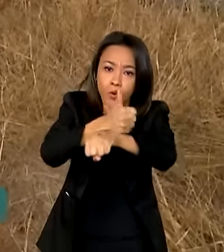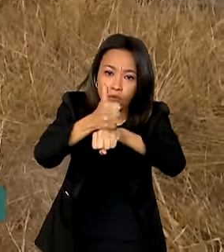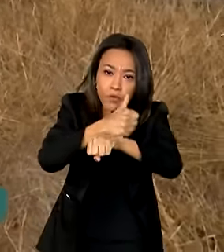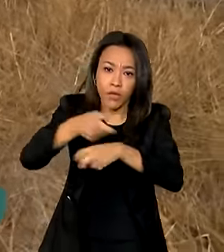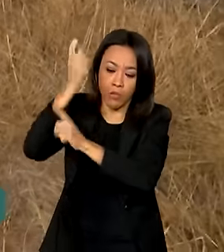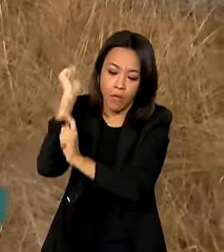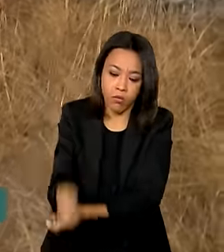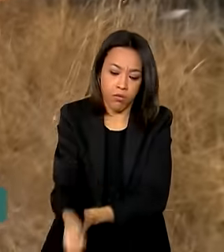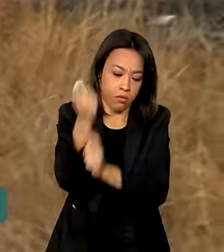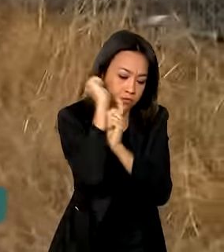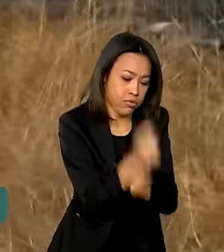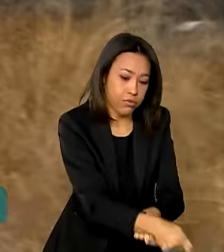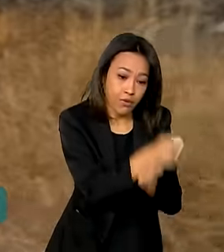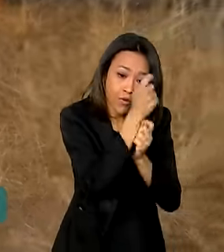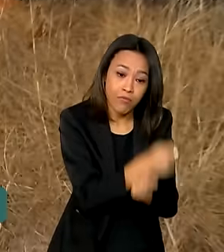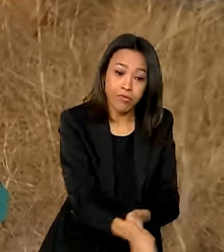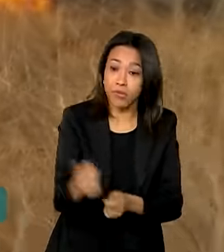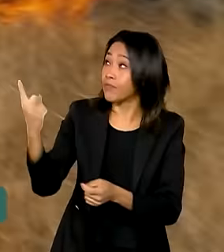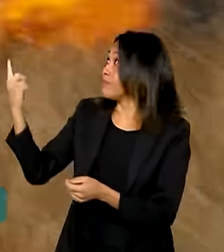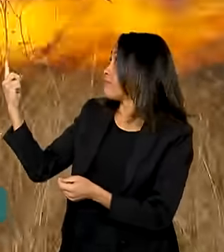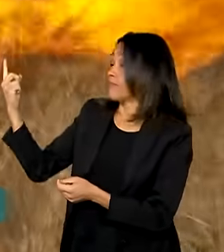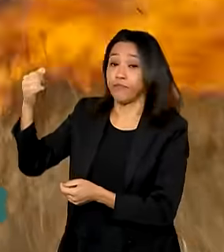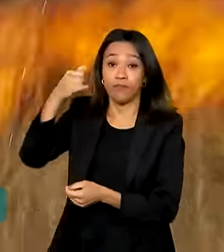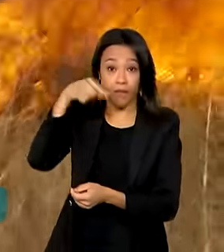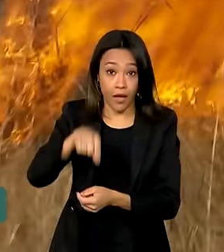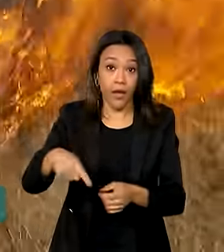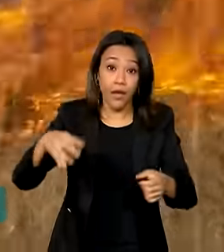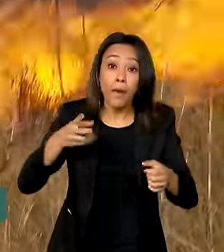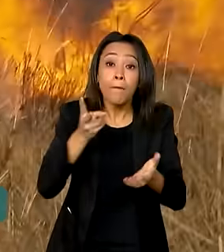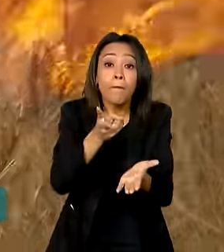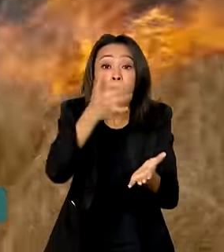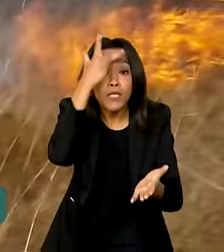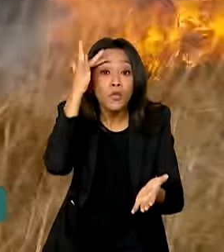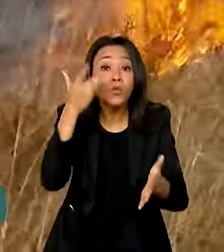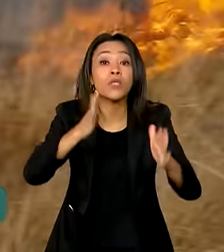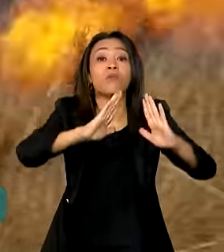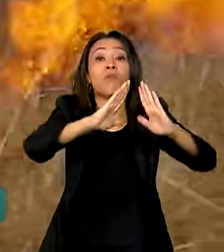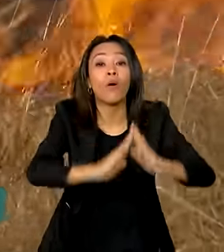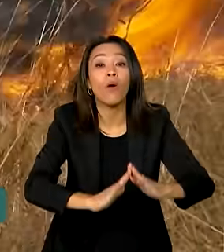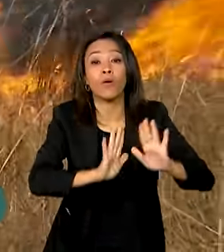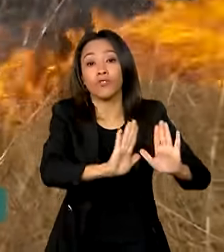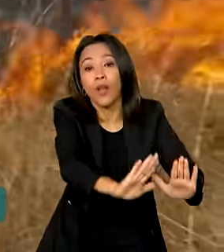compostas por membros da própria comunidade local.